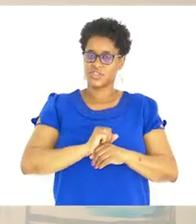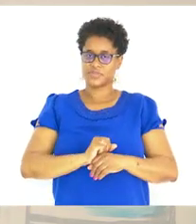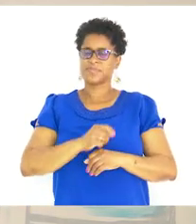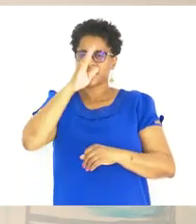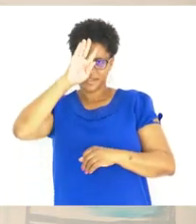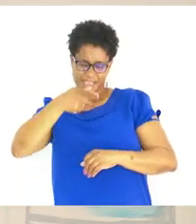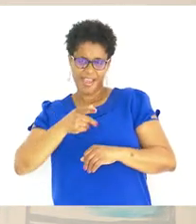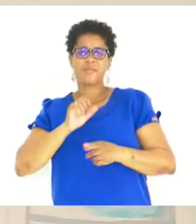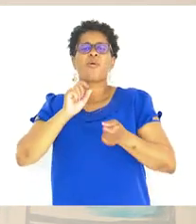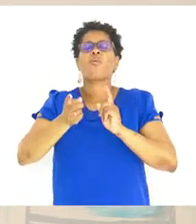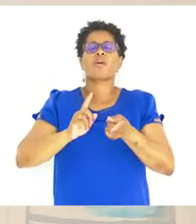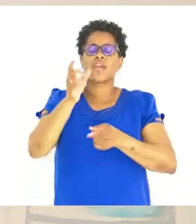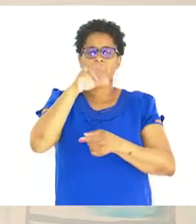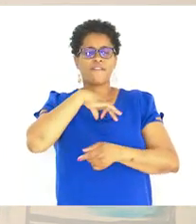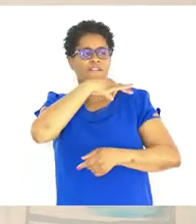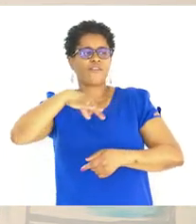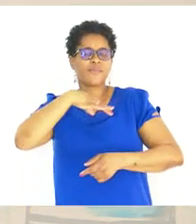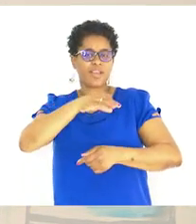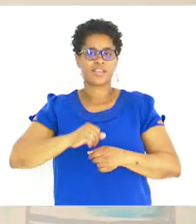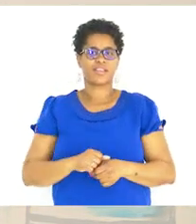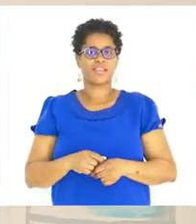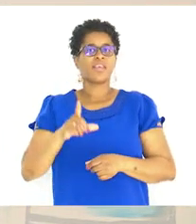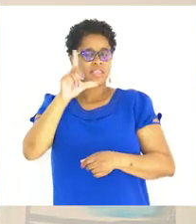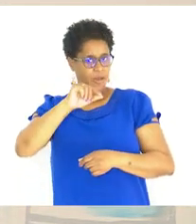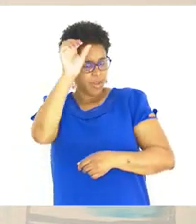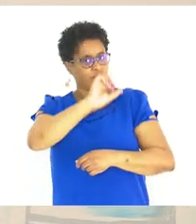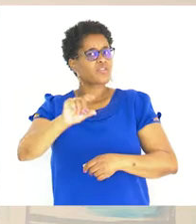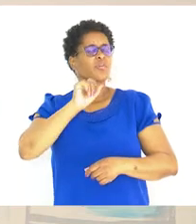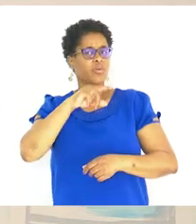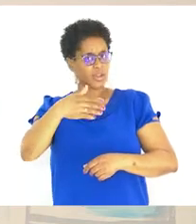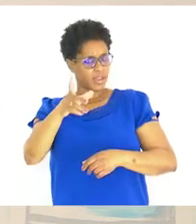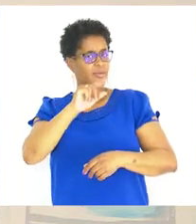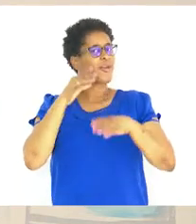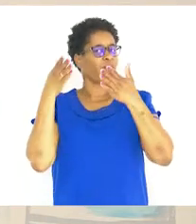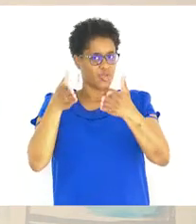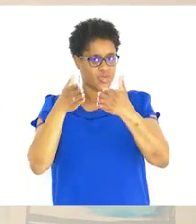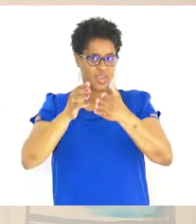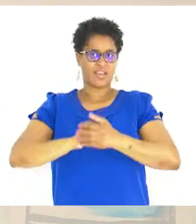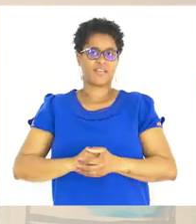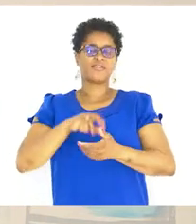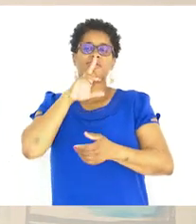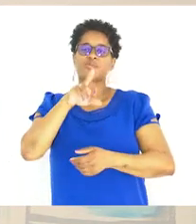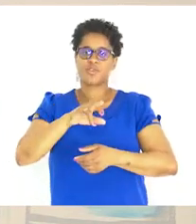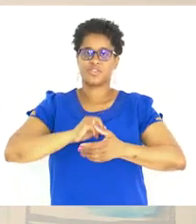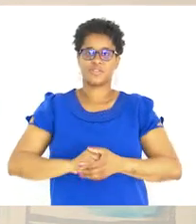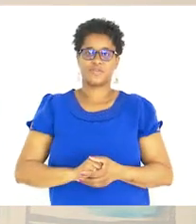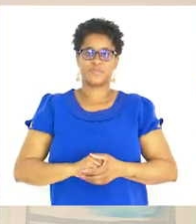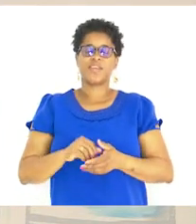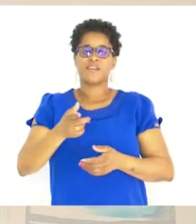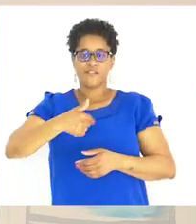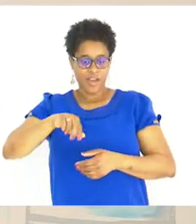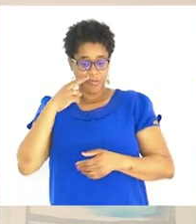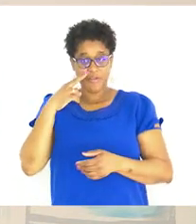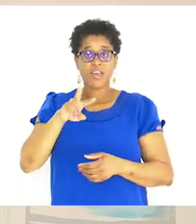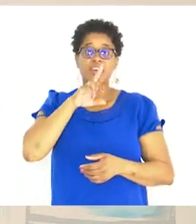Sabem o que é família? Também vocês Também poderiam ajudar Na resposta Vamos